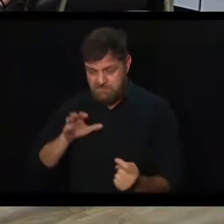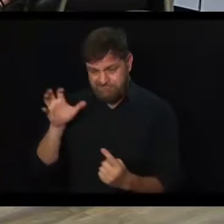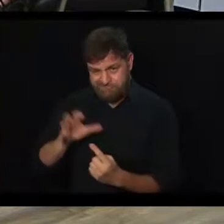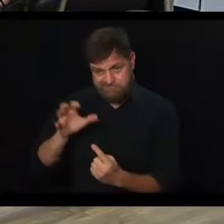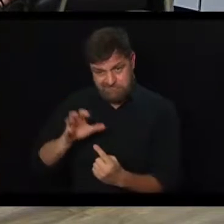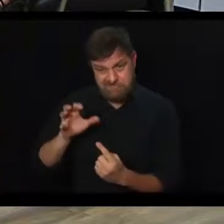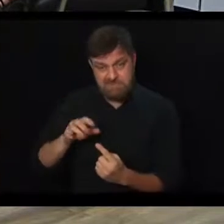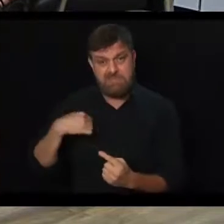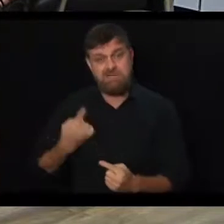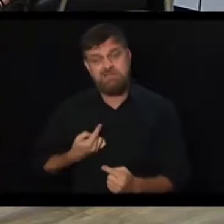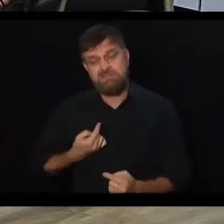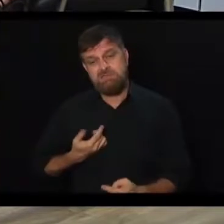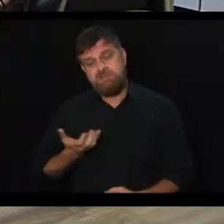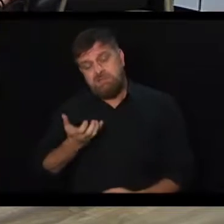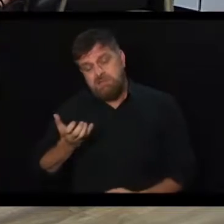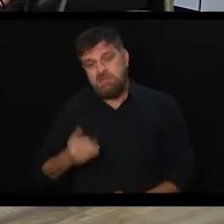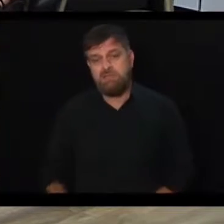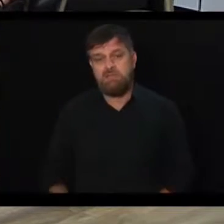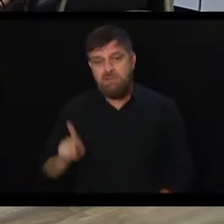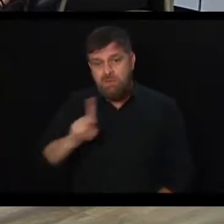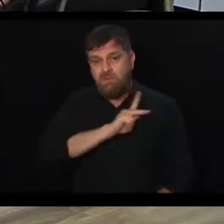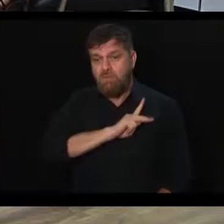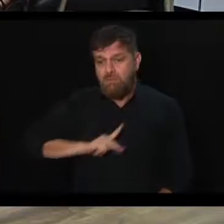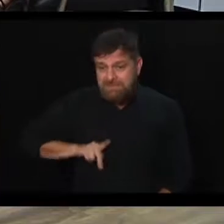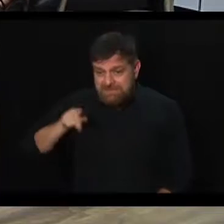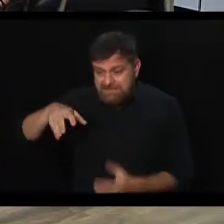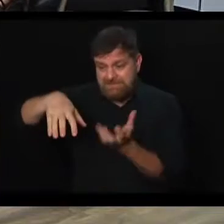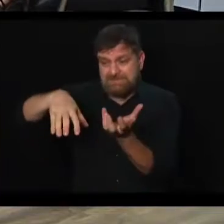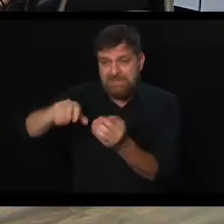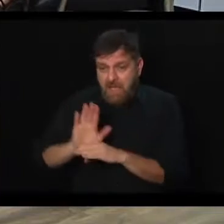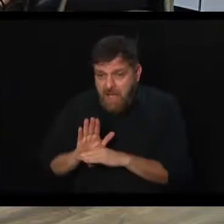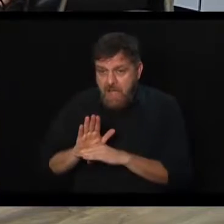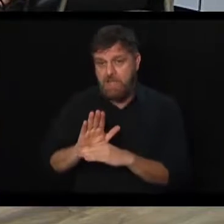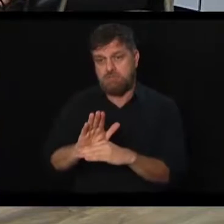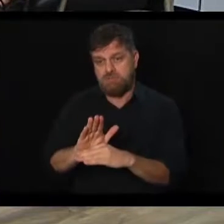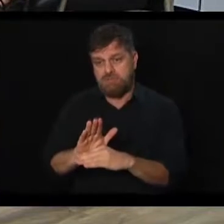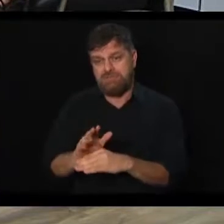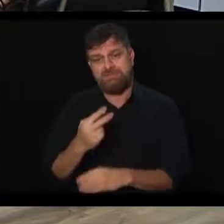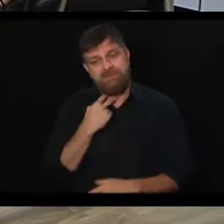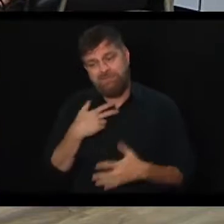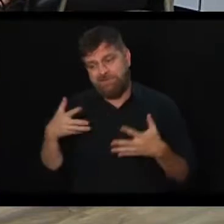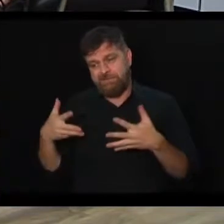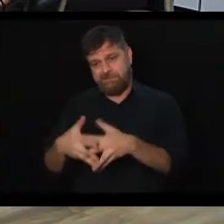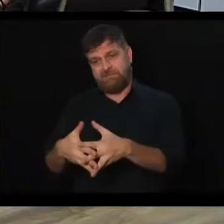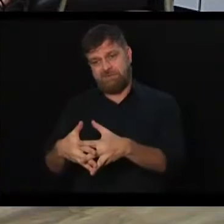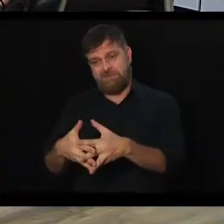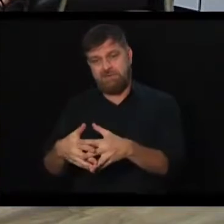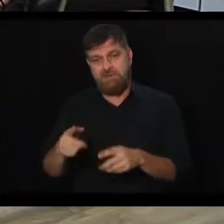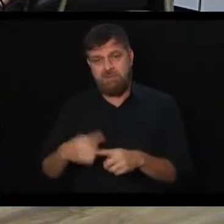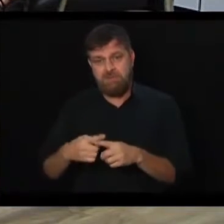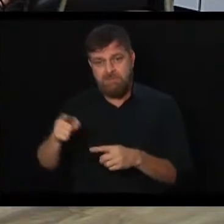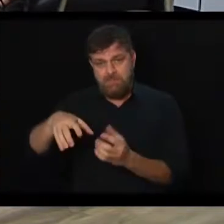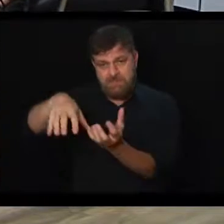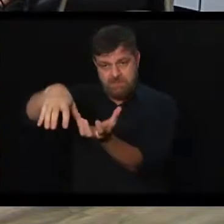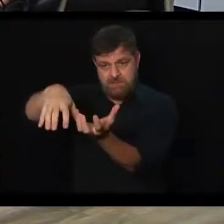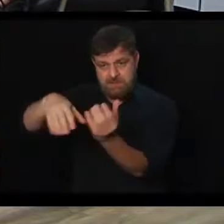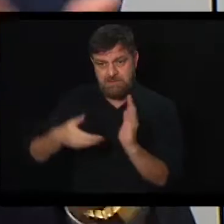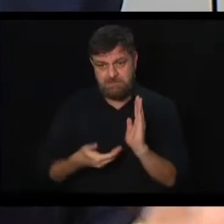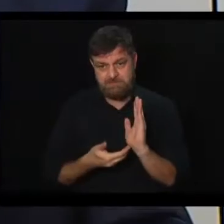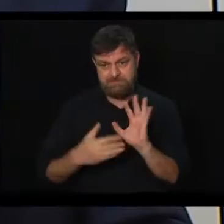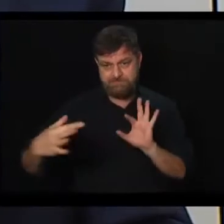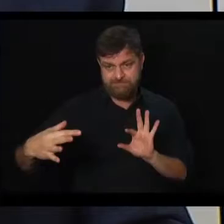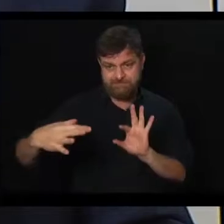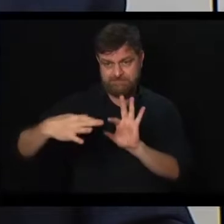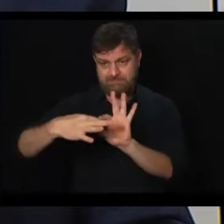só pede que o presidente ajude, ajude a não atrapalhar. O Senado está em consonância com o Congresso, está em